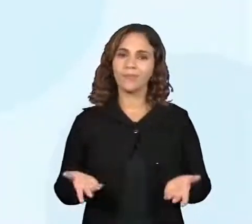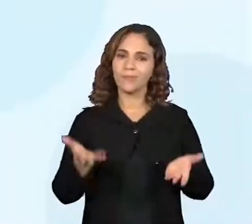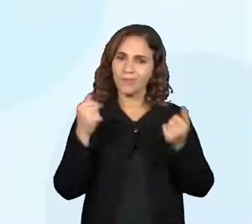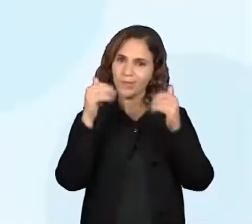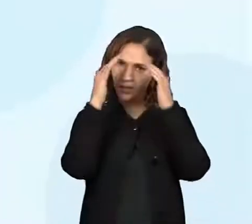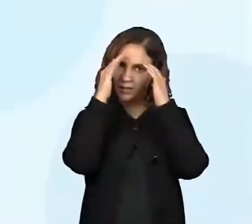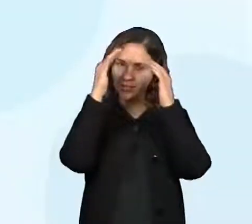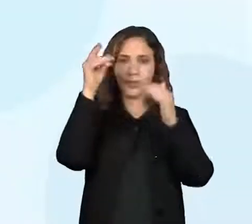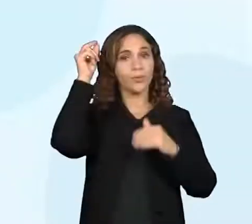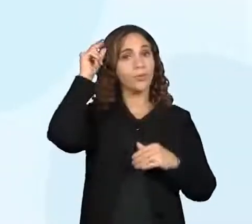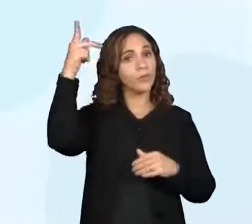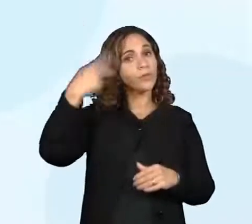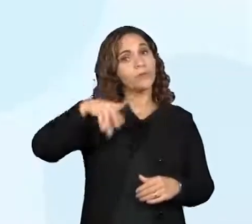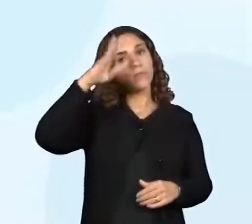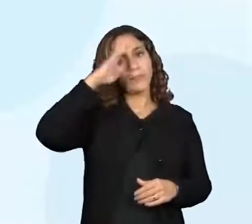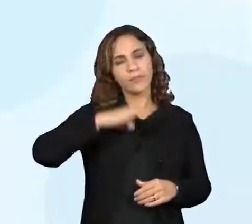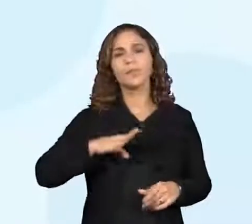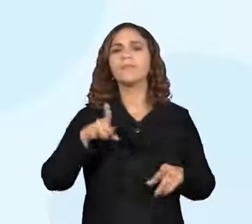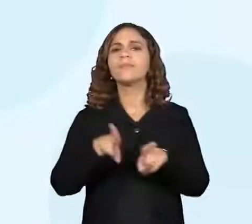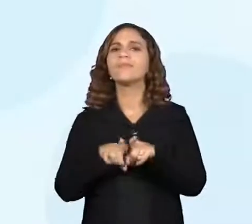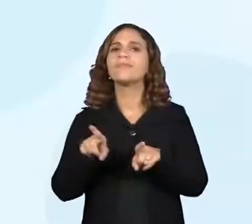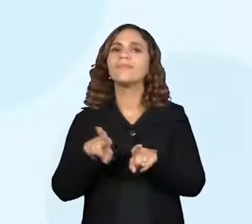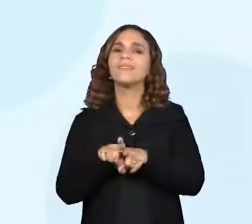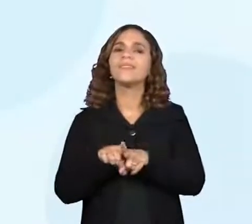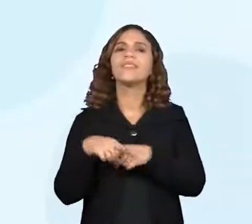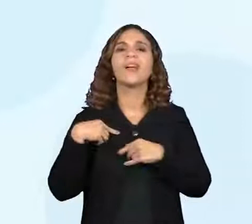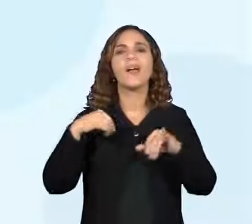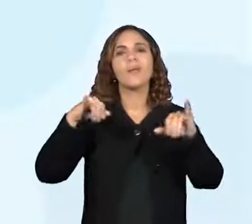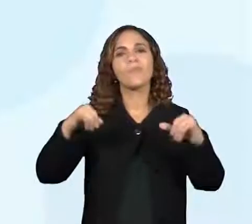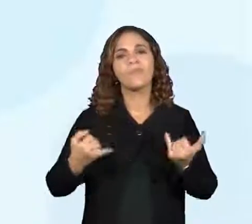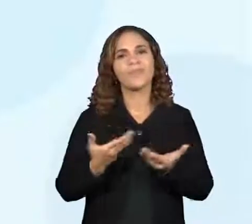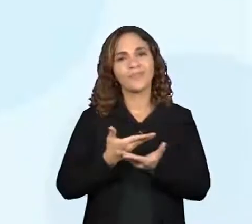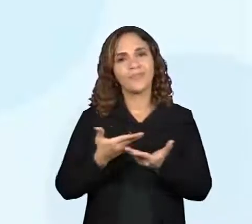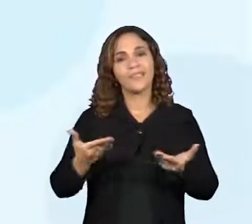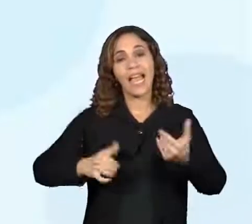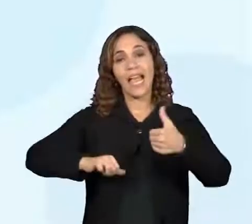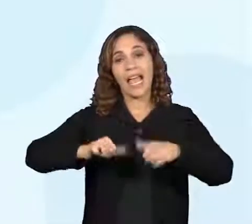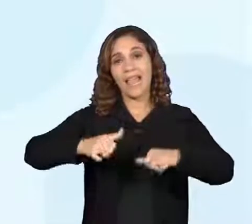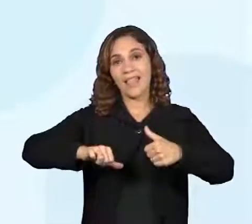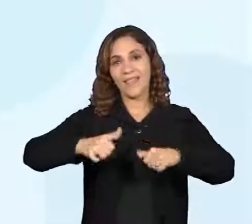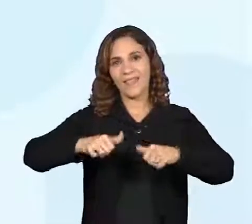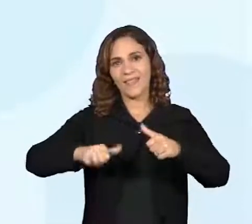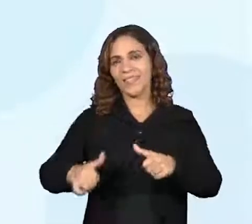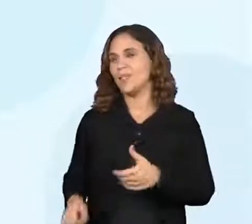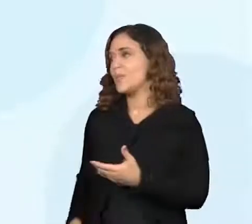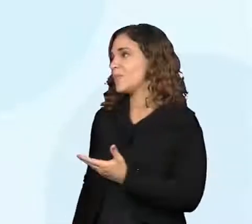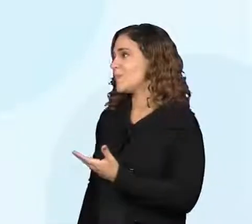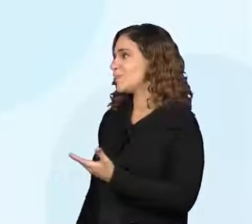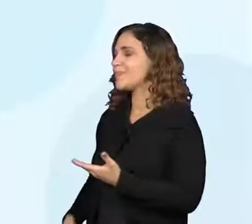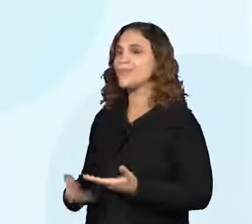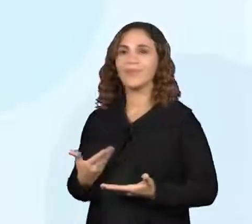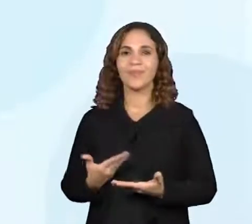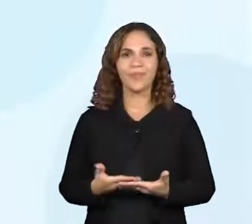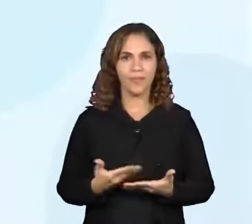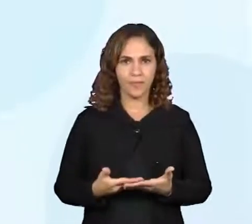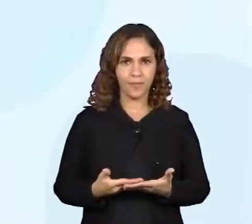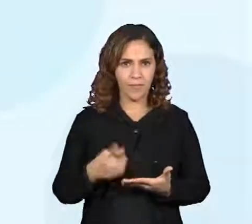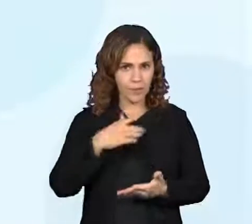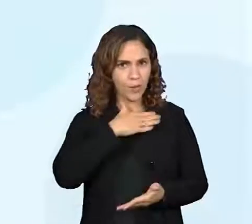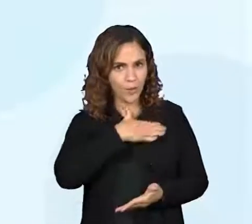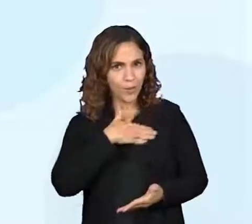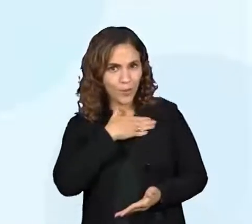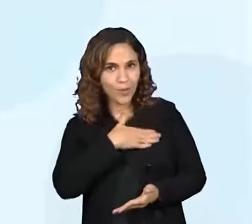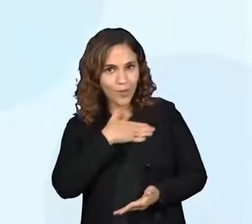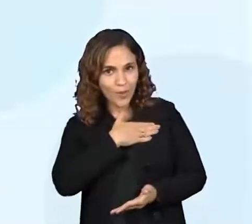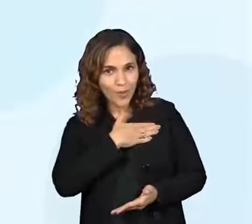da cultura aqui no Brasil e eu vou deixar aqui para vocês a avaliação da aula. Se você gostou de